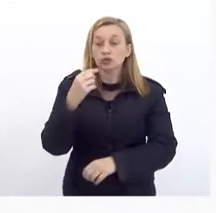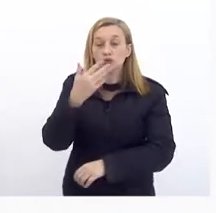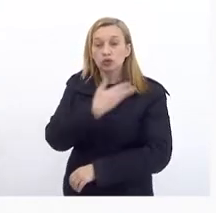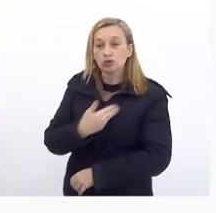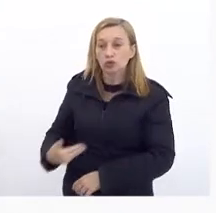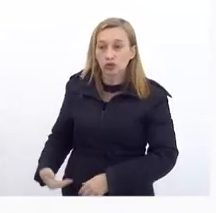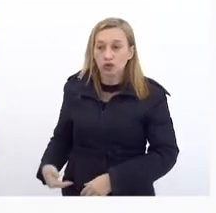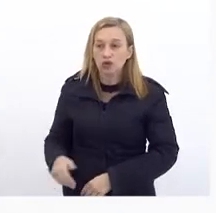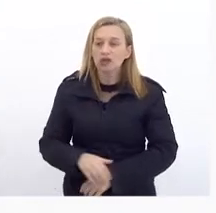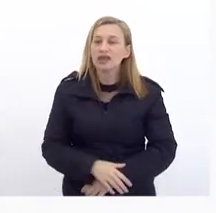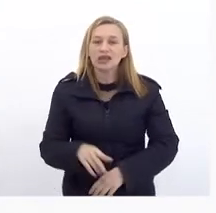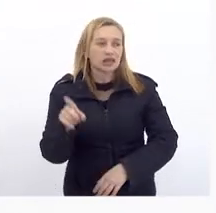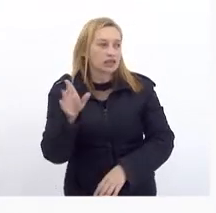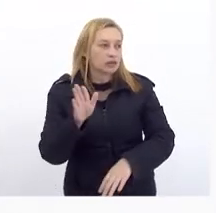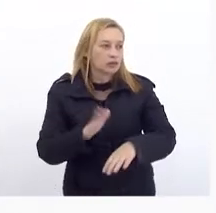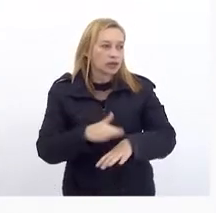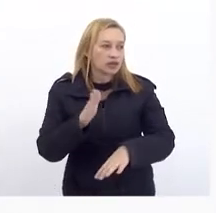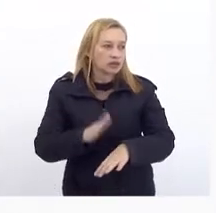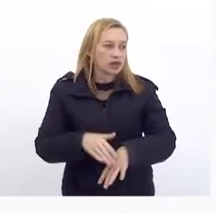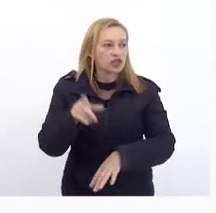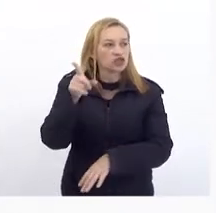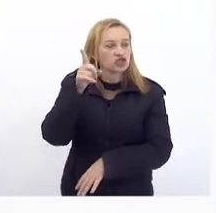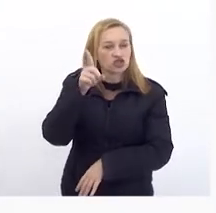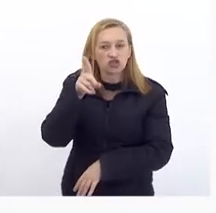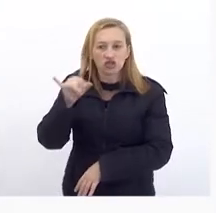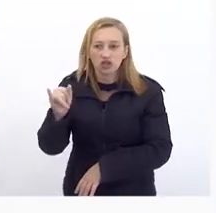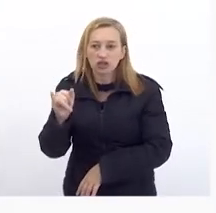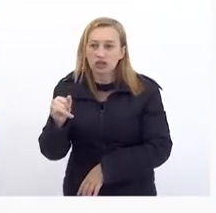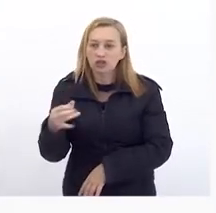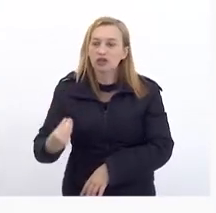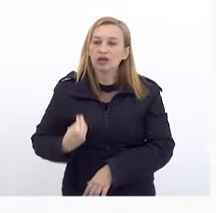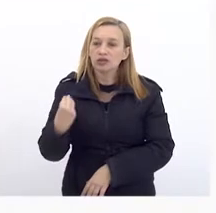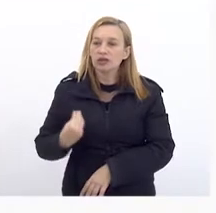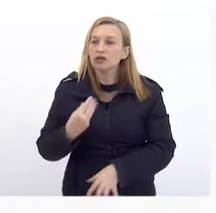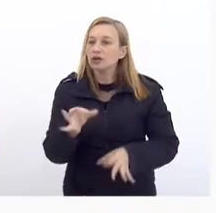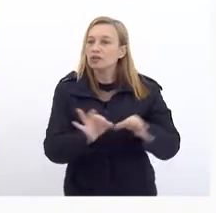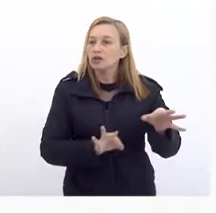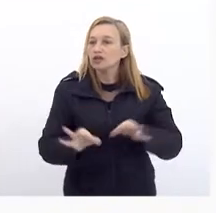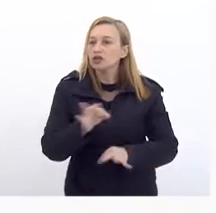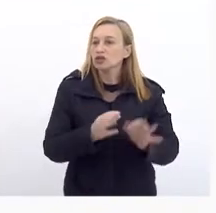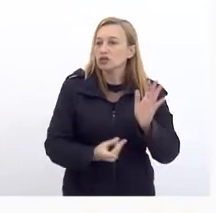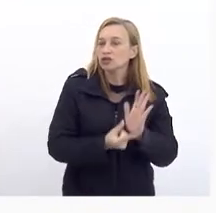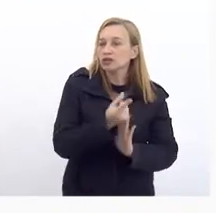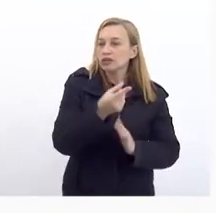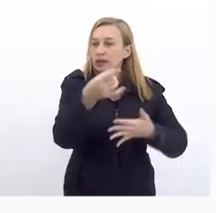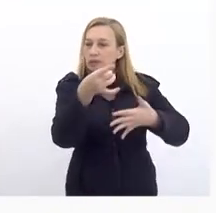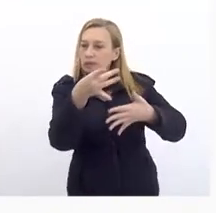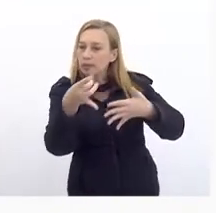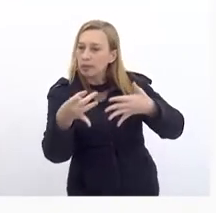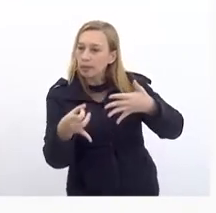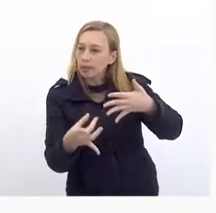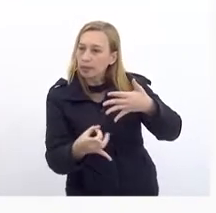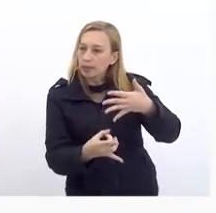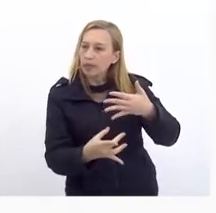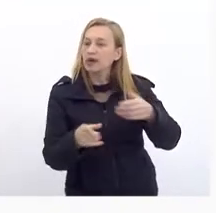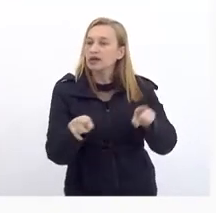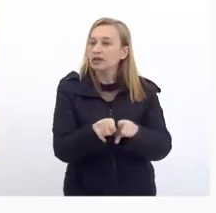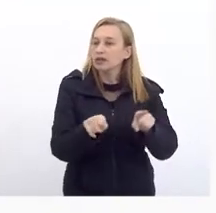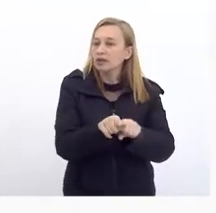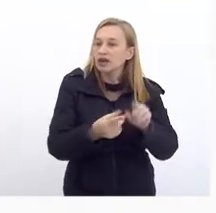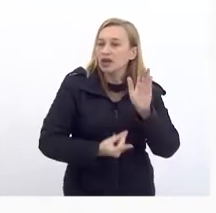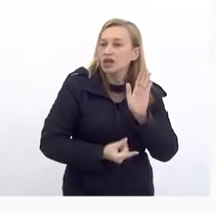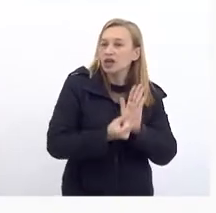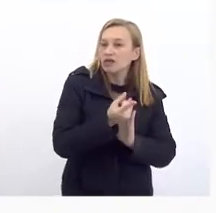E que cada dia está mais vivo É a aderência do planejamento orçamentário detalhado E do plano de investimentos